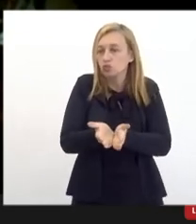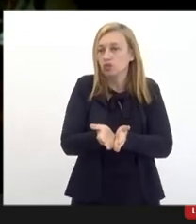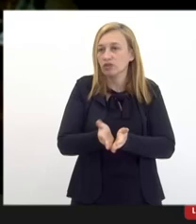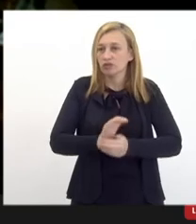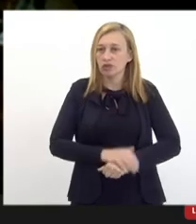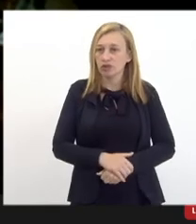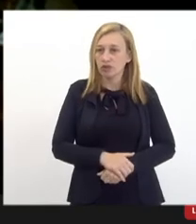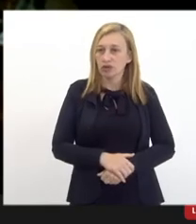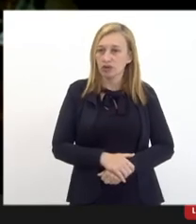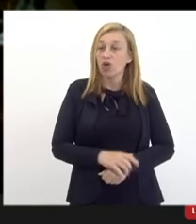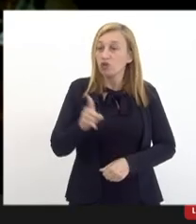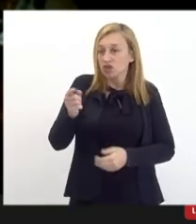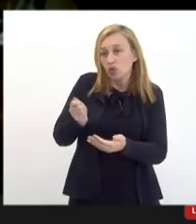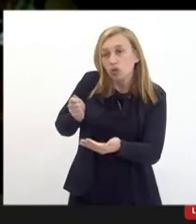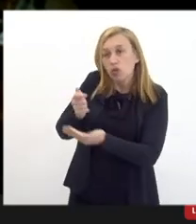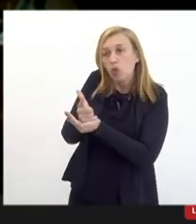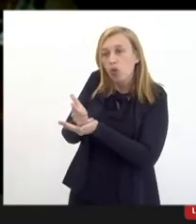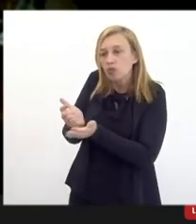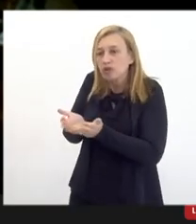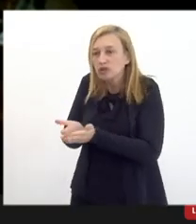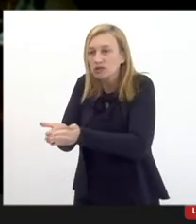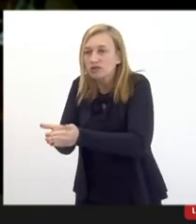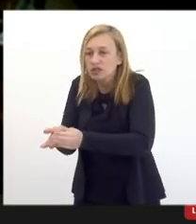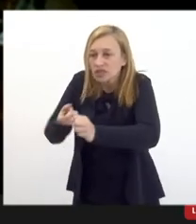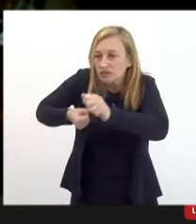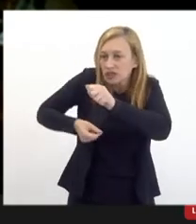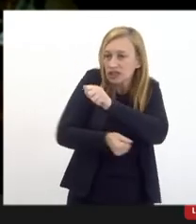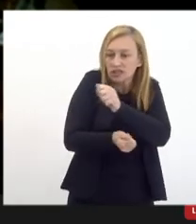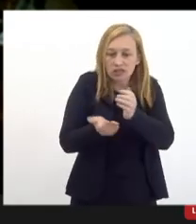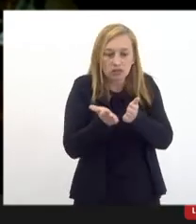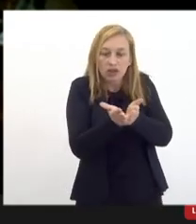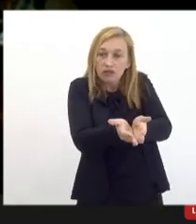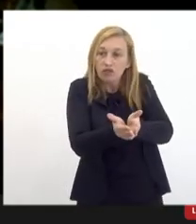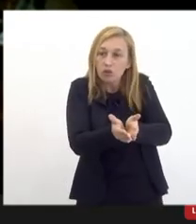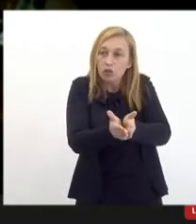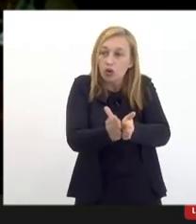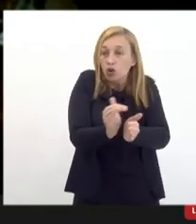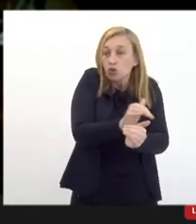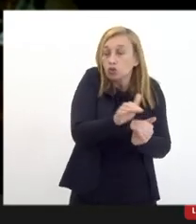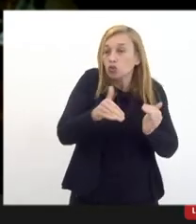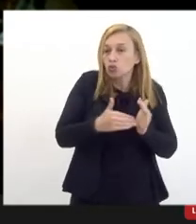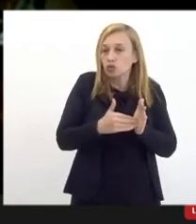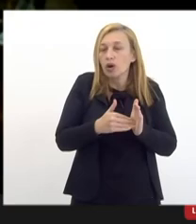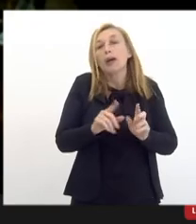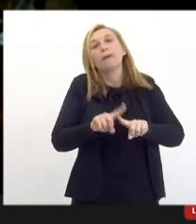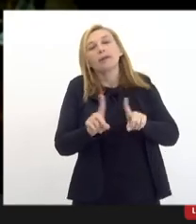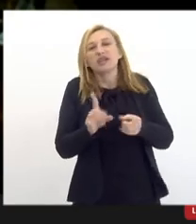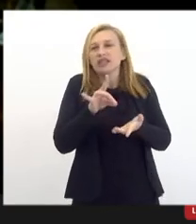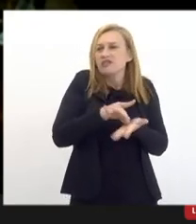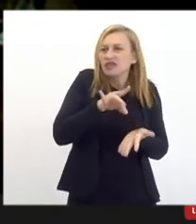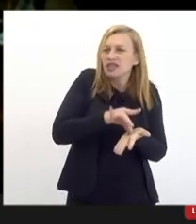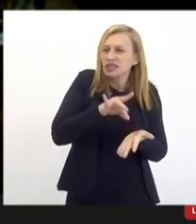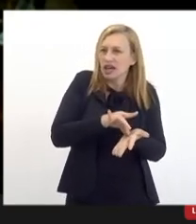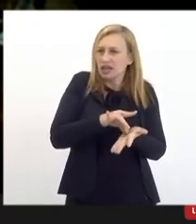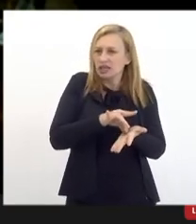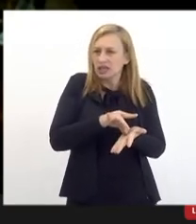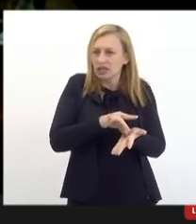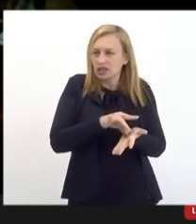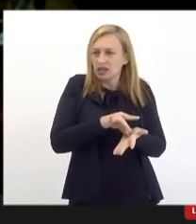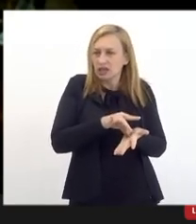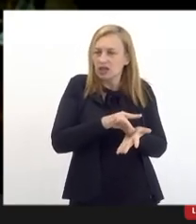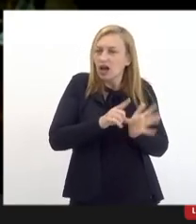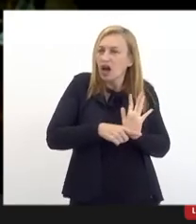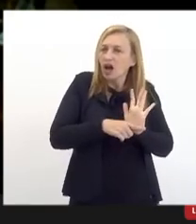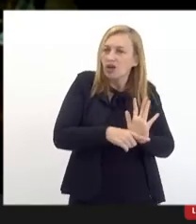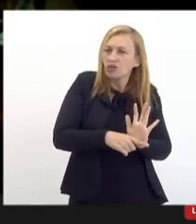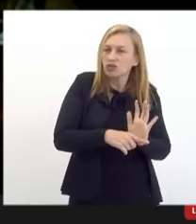Você quando compra um navio, você financia o navio todo e na verdade o benefício do fundo de Maria